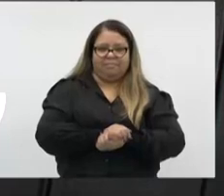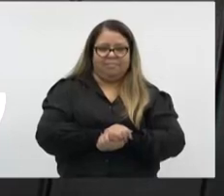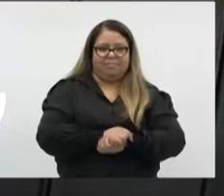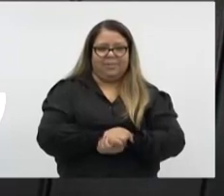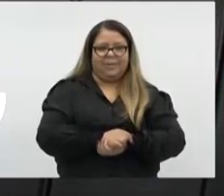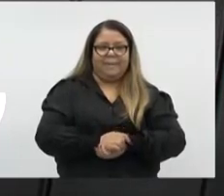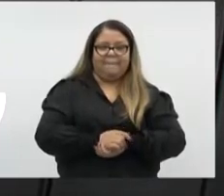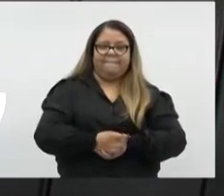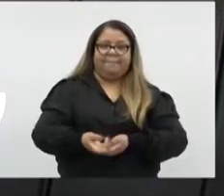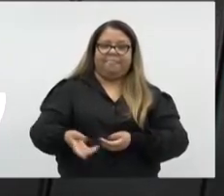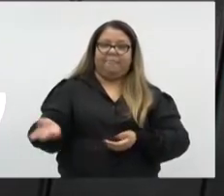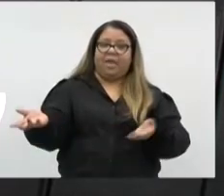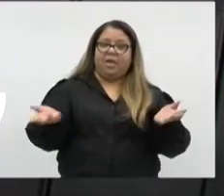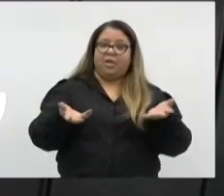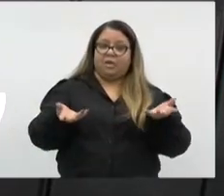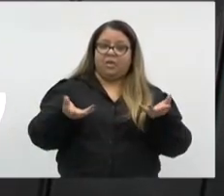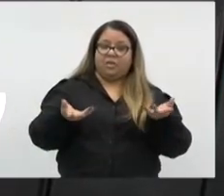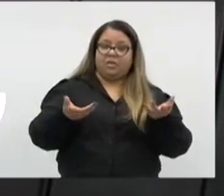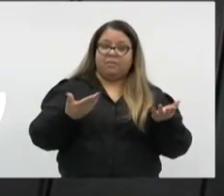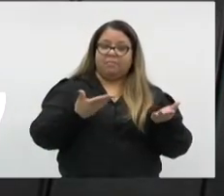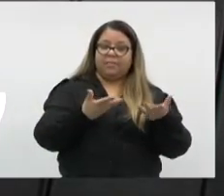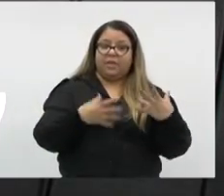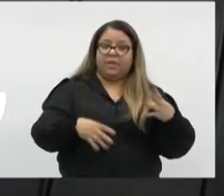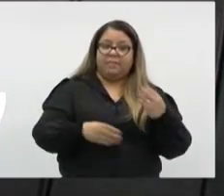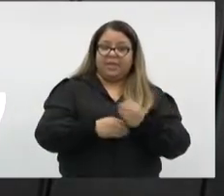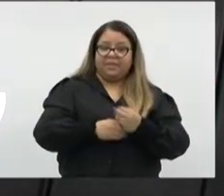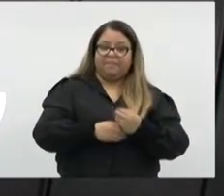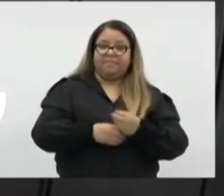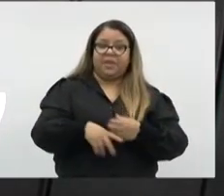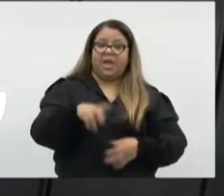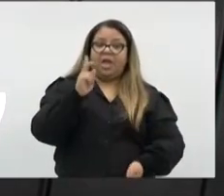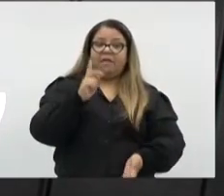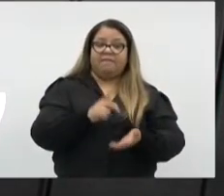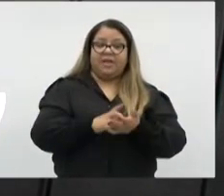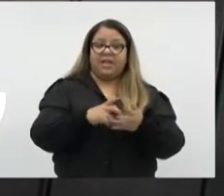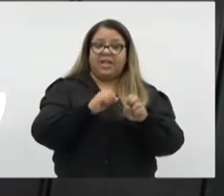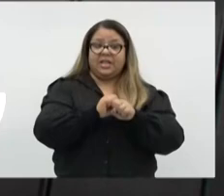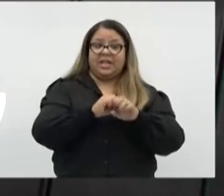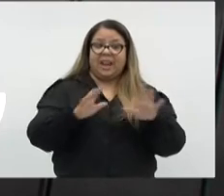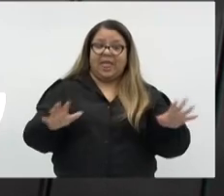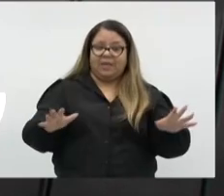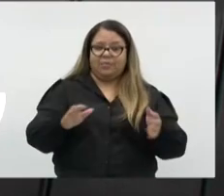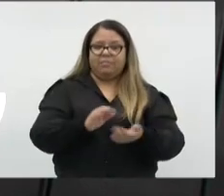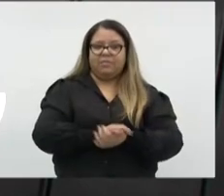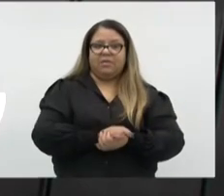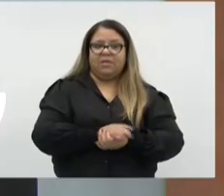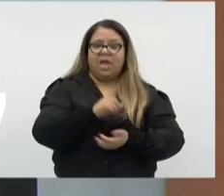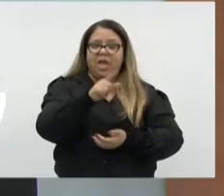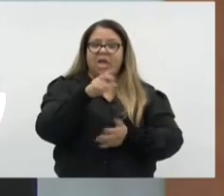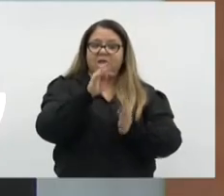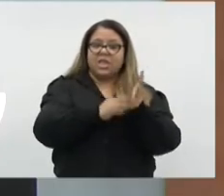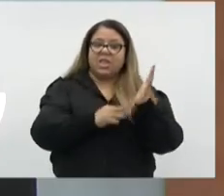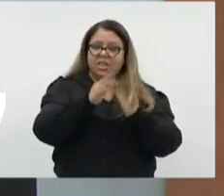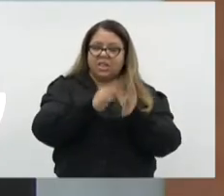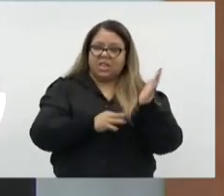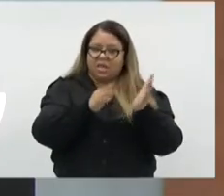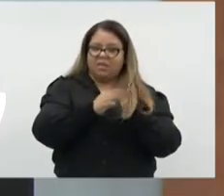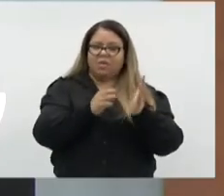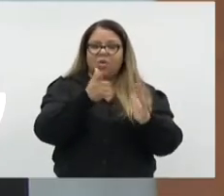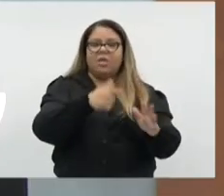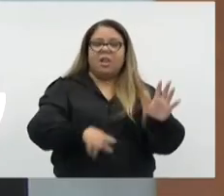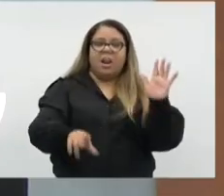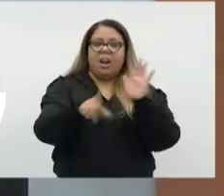Esta emenda coloca de forma explícita no texto da lei do